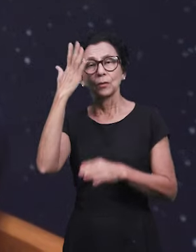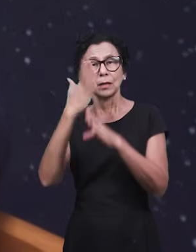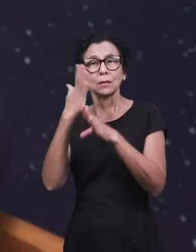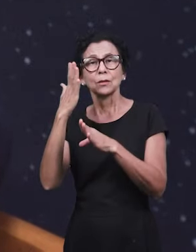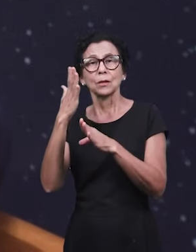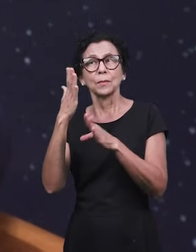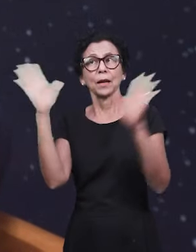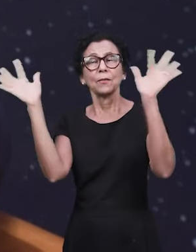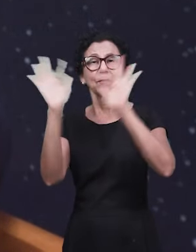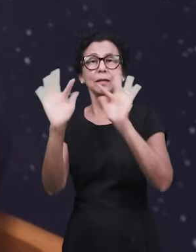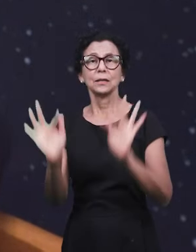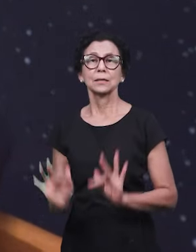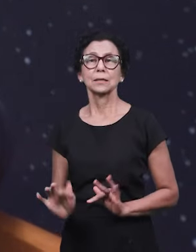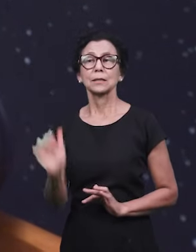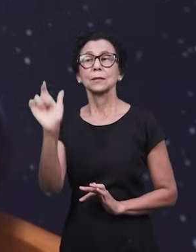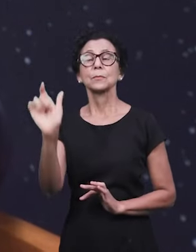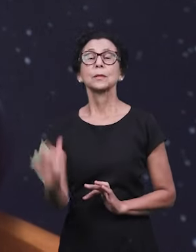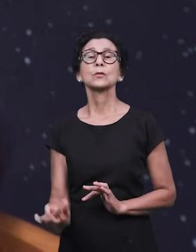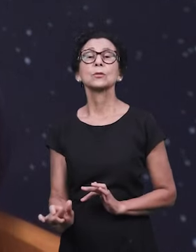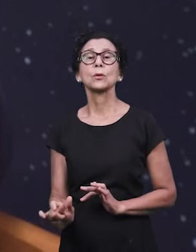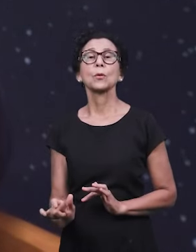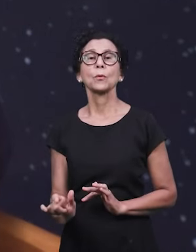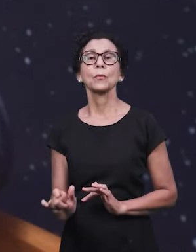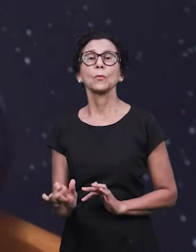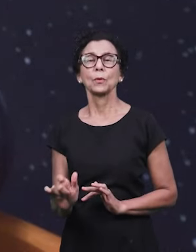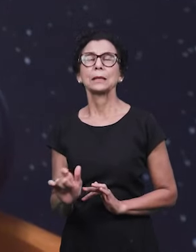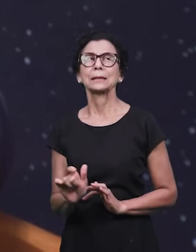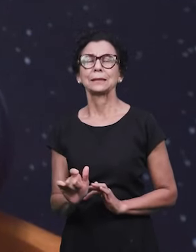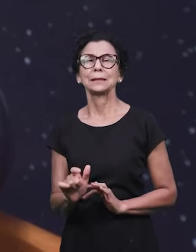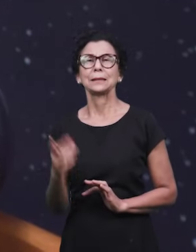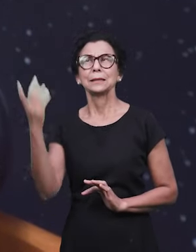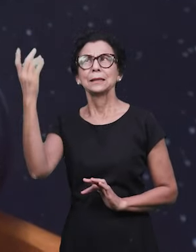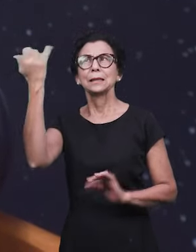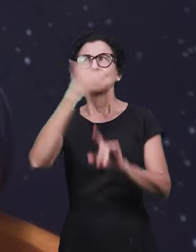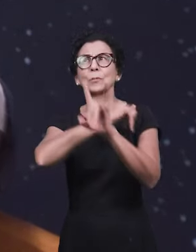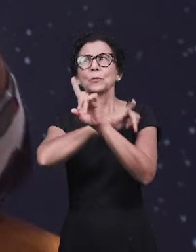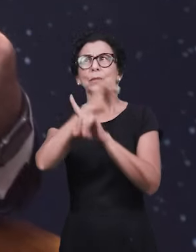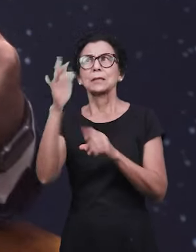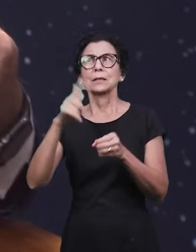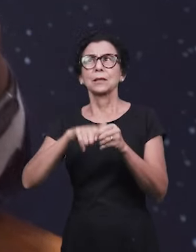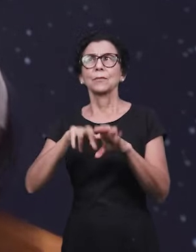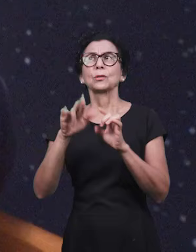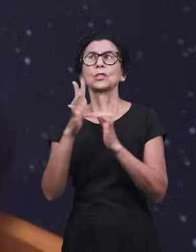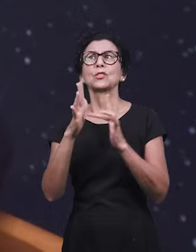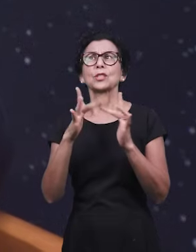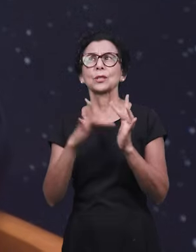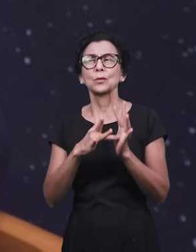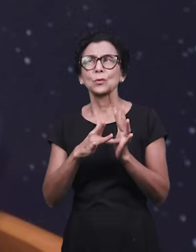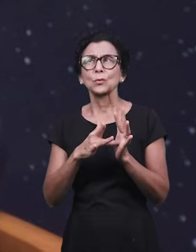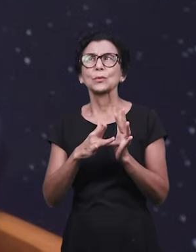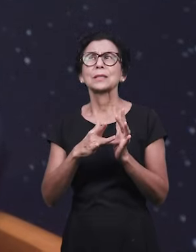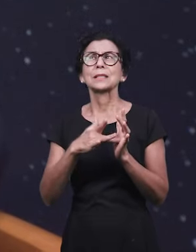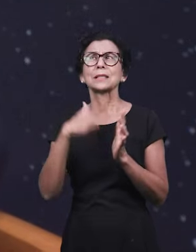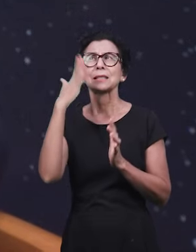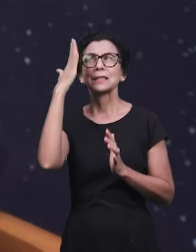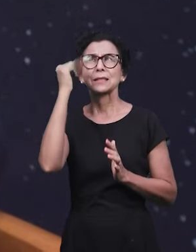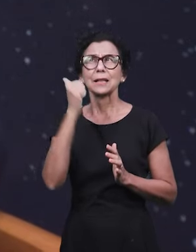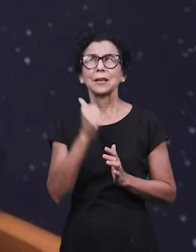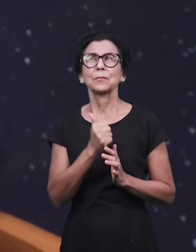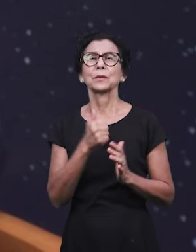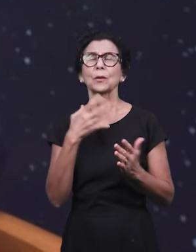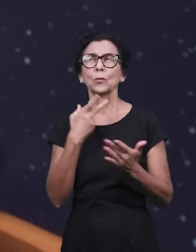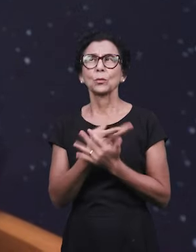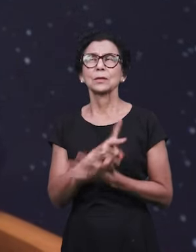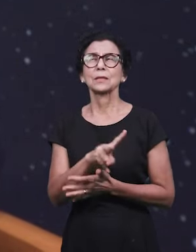Então, bem-aventurado é aquele que guarda essa profecia, que tem dentro de si esse